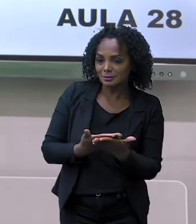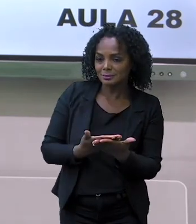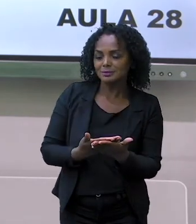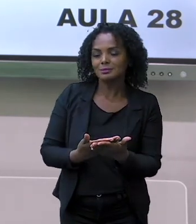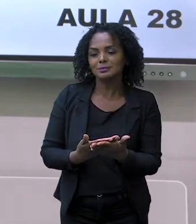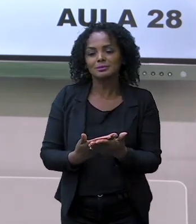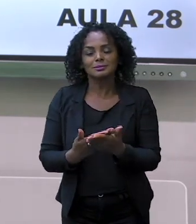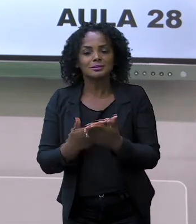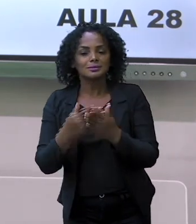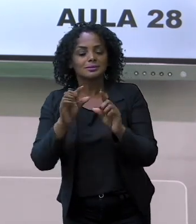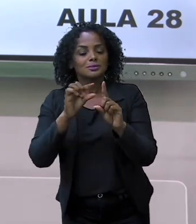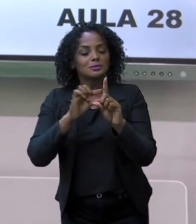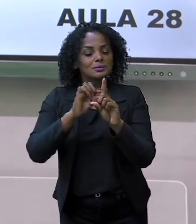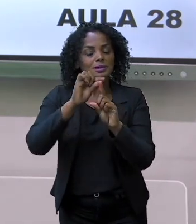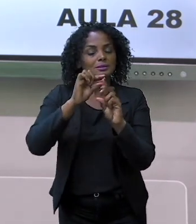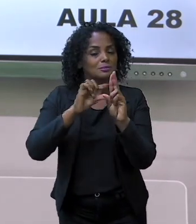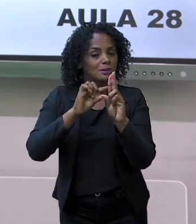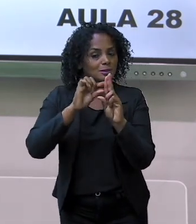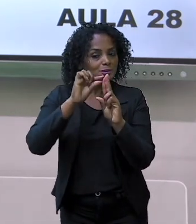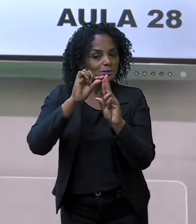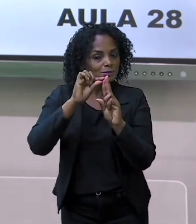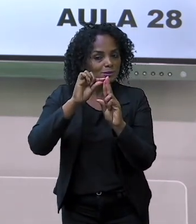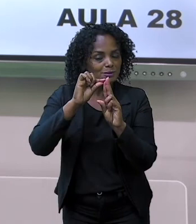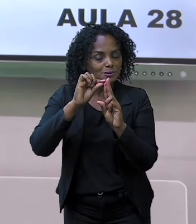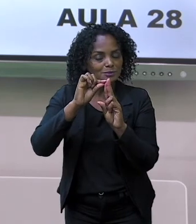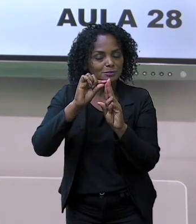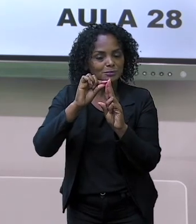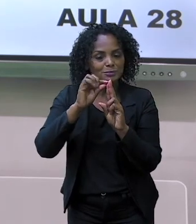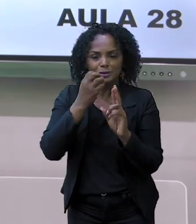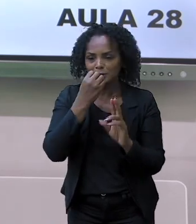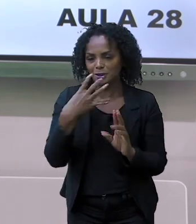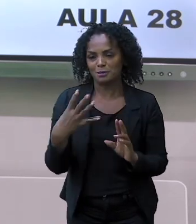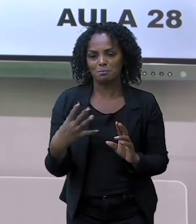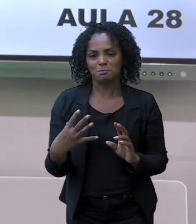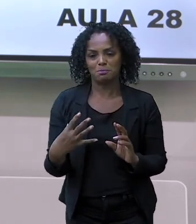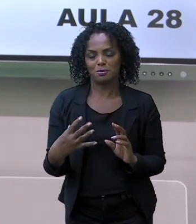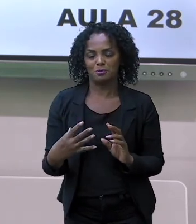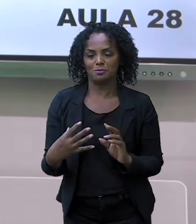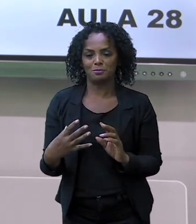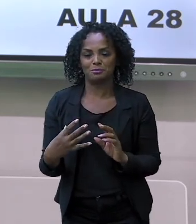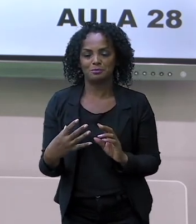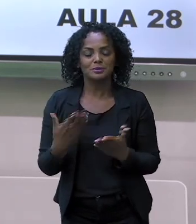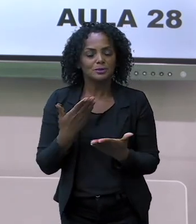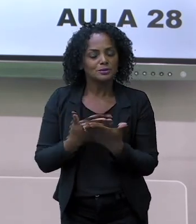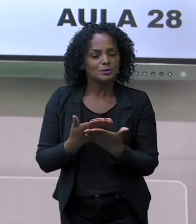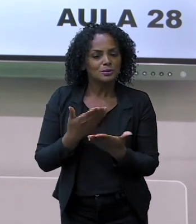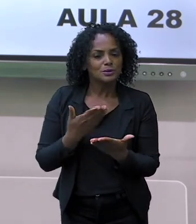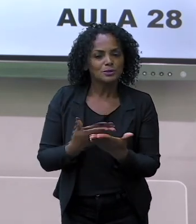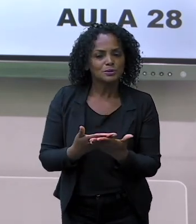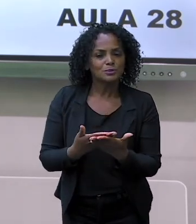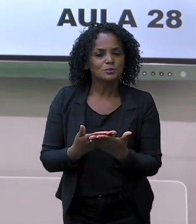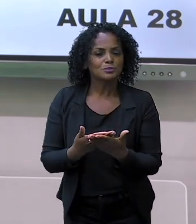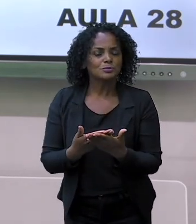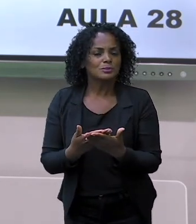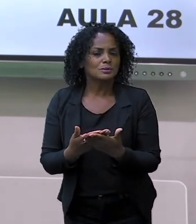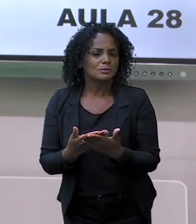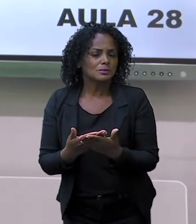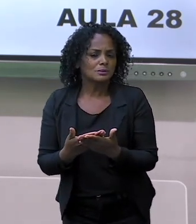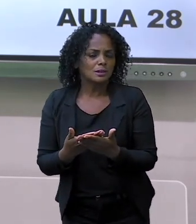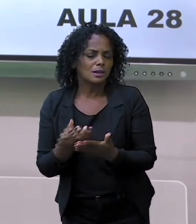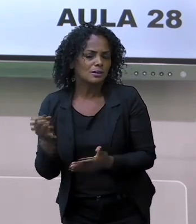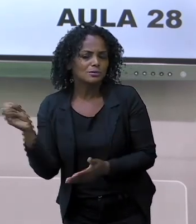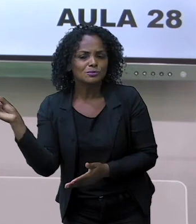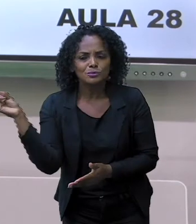unidades e dezenas? Isso mesmo. É muito bom trabalhar com um novo. Mas é um